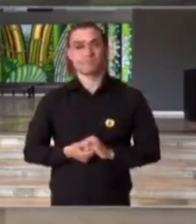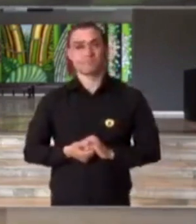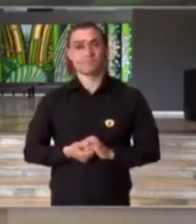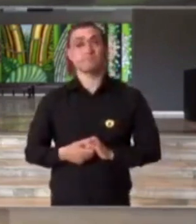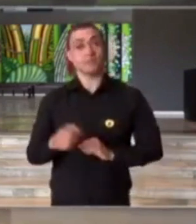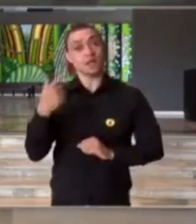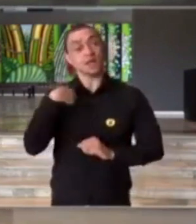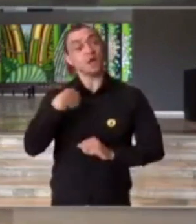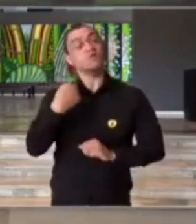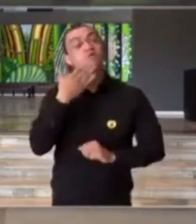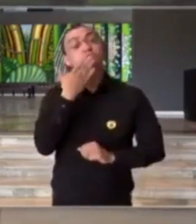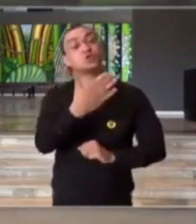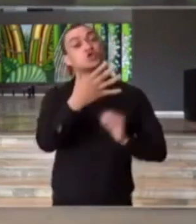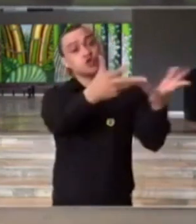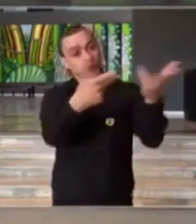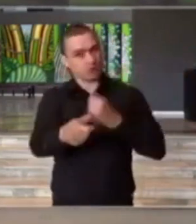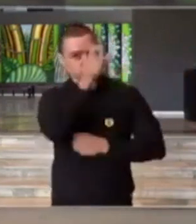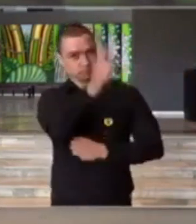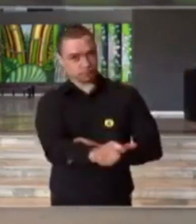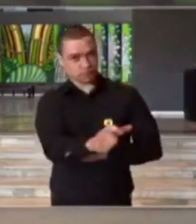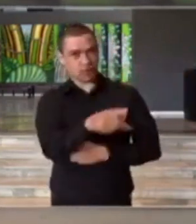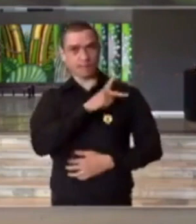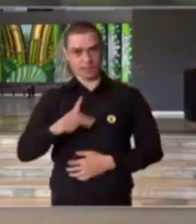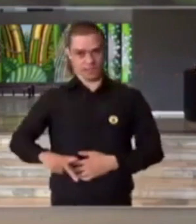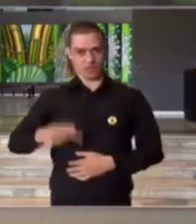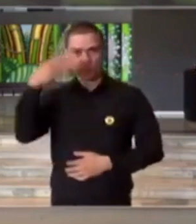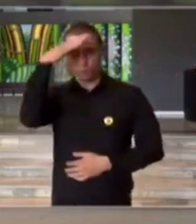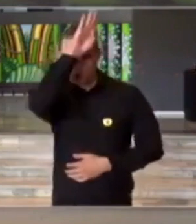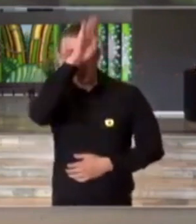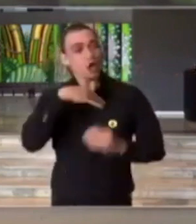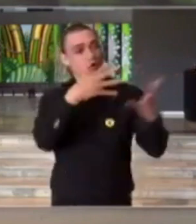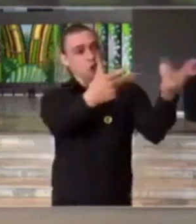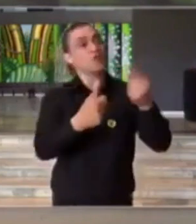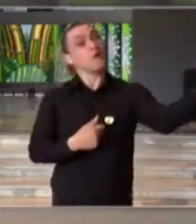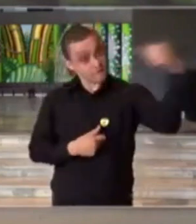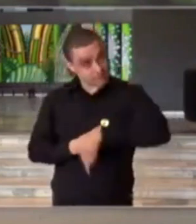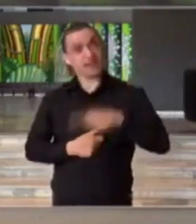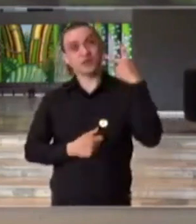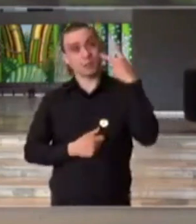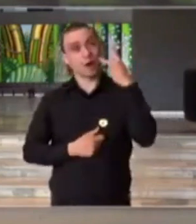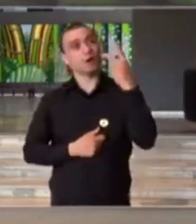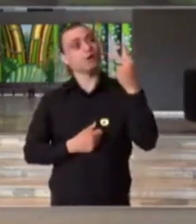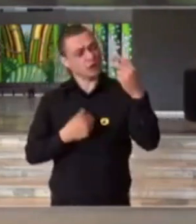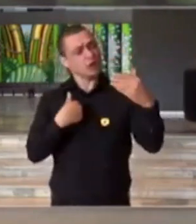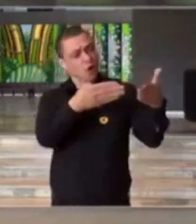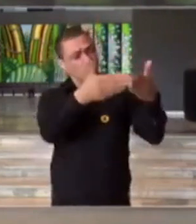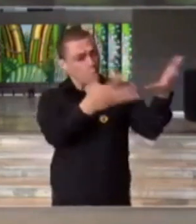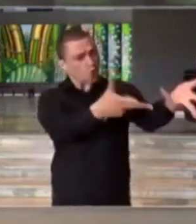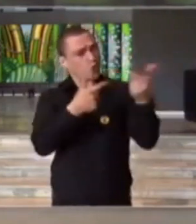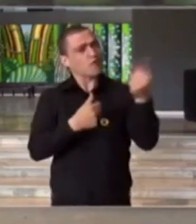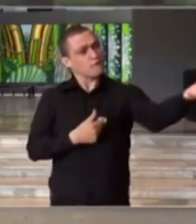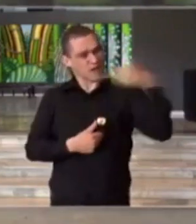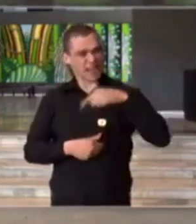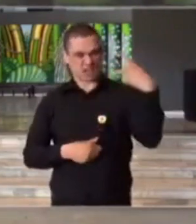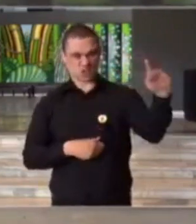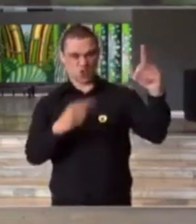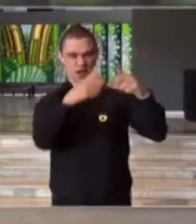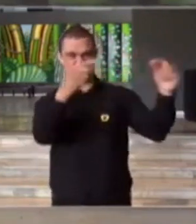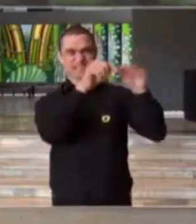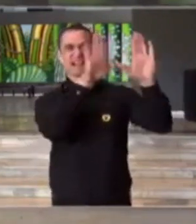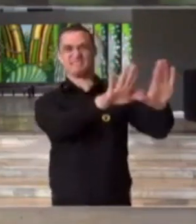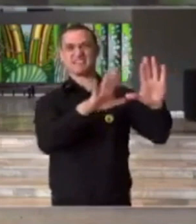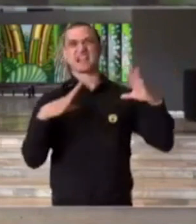Eu convido o senhor, presidente Jair Bolsonaro, venha a São Paulo, saia dessa sua redoma de